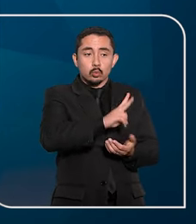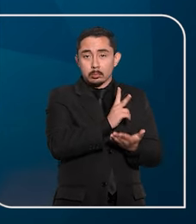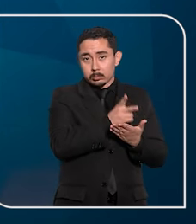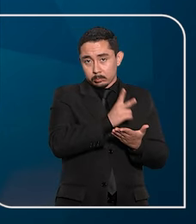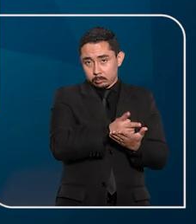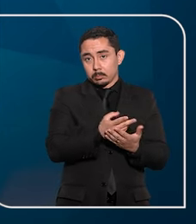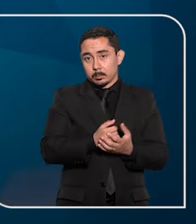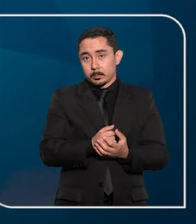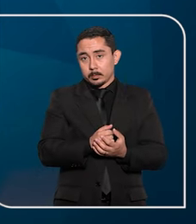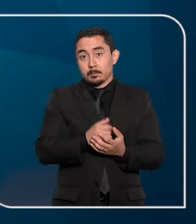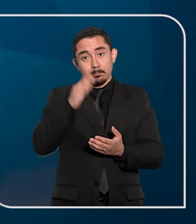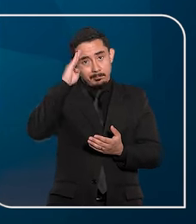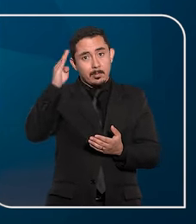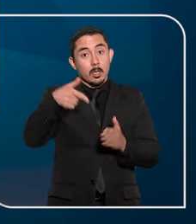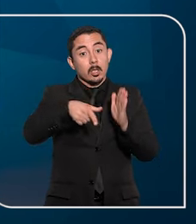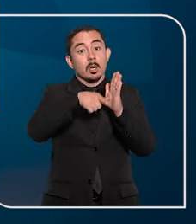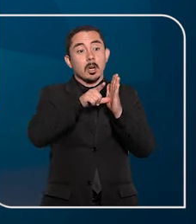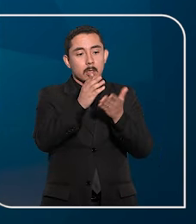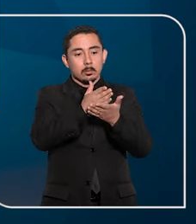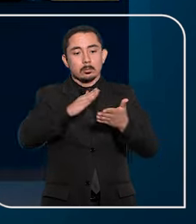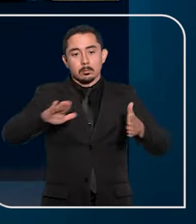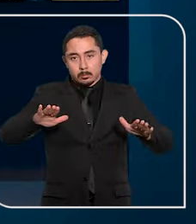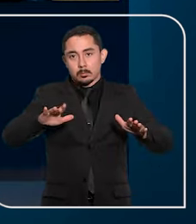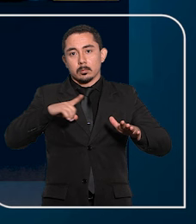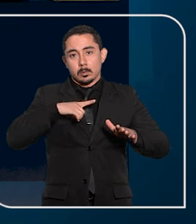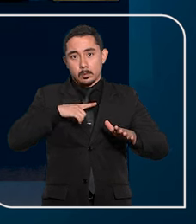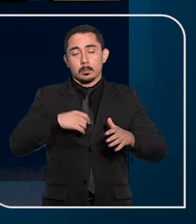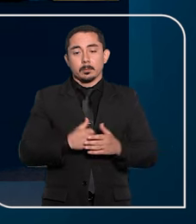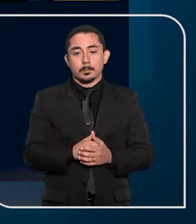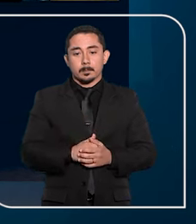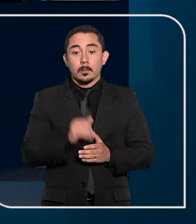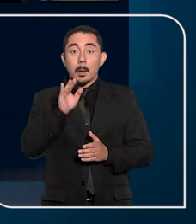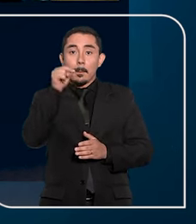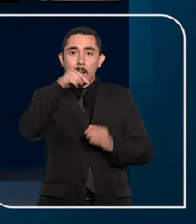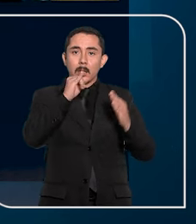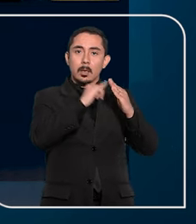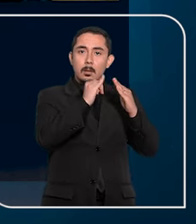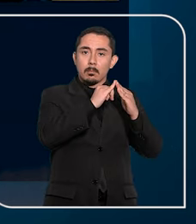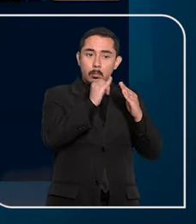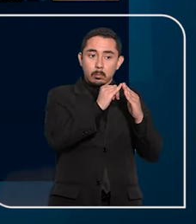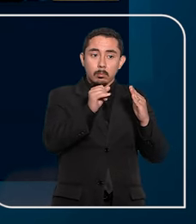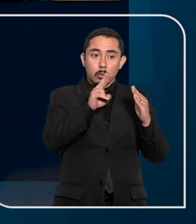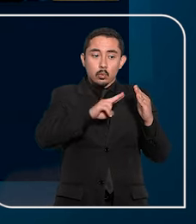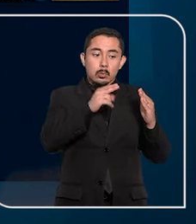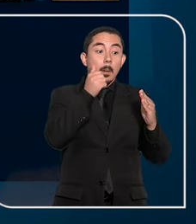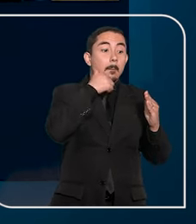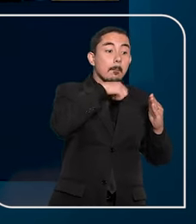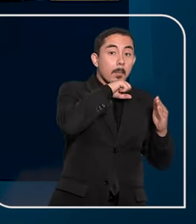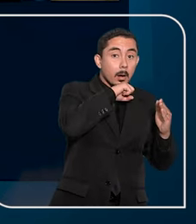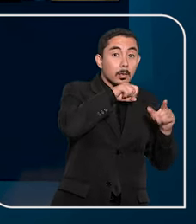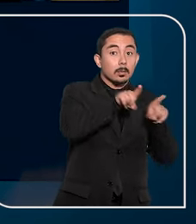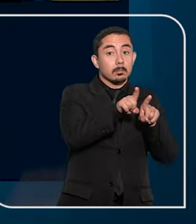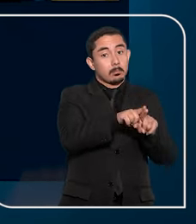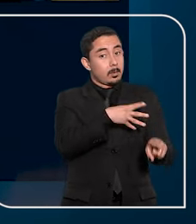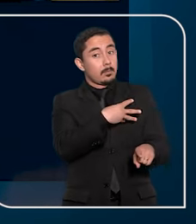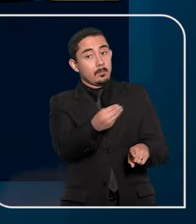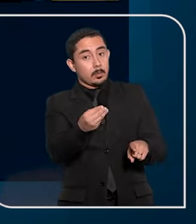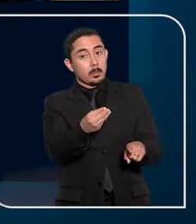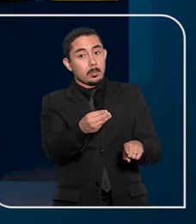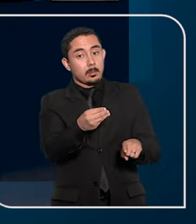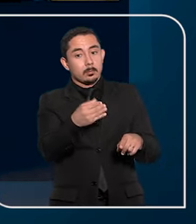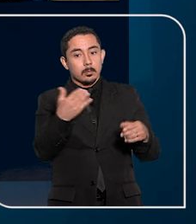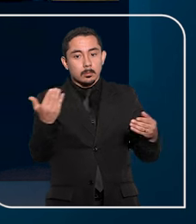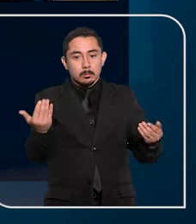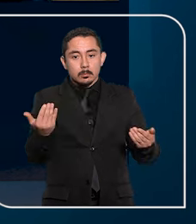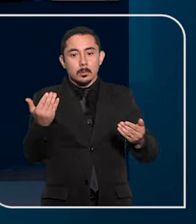comum, inclusive antes da partilha de bens. No entanto, apontou que o imóvel em questão é compartilhado entre a mãe e a filha comum,